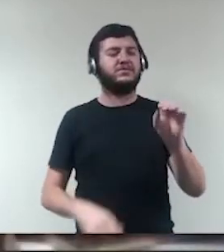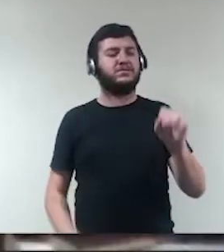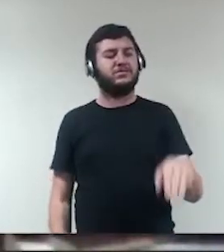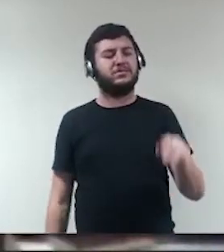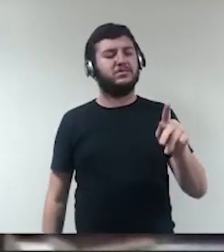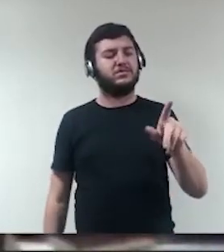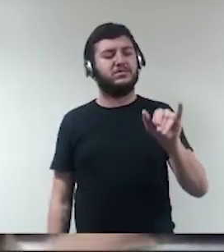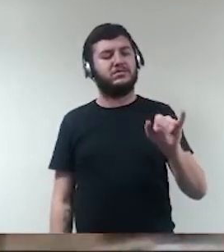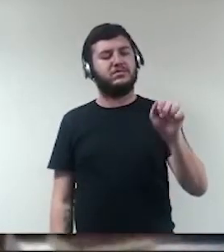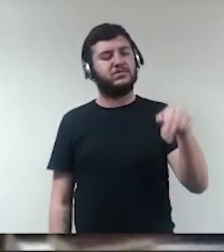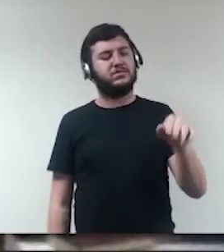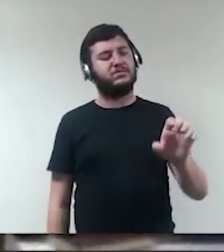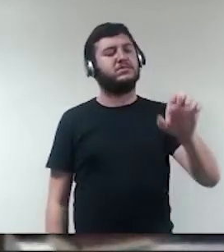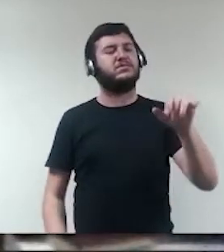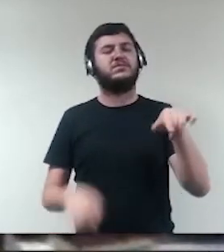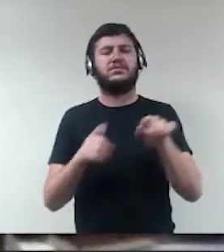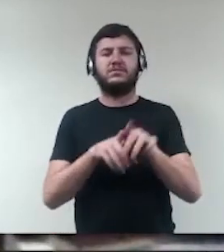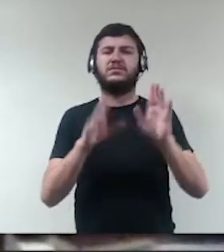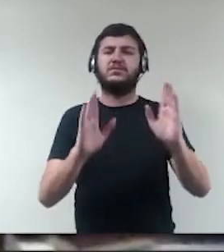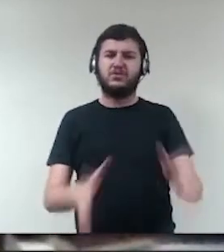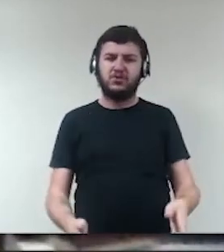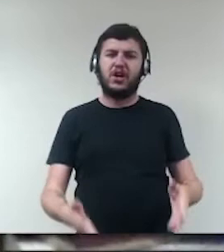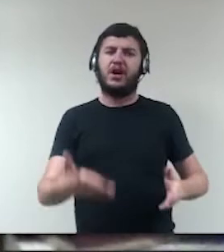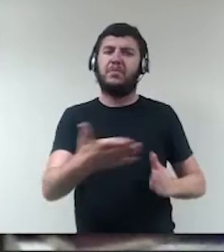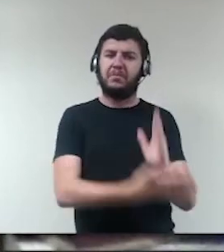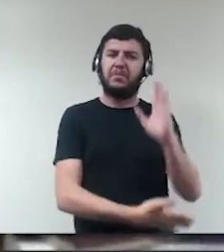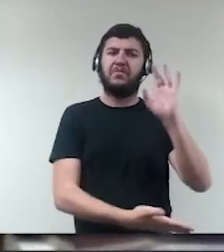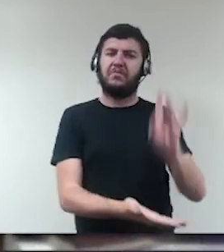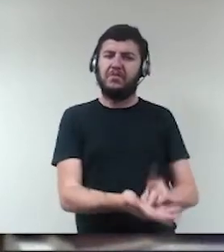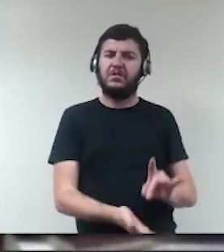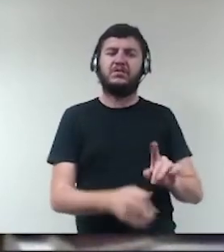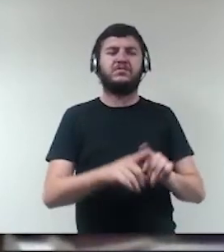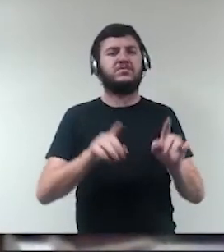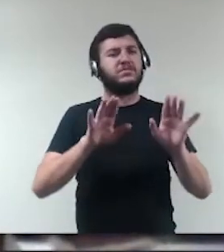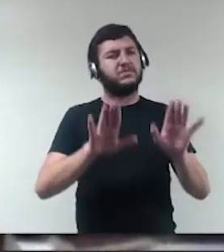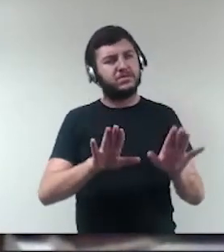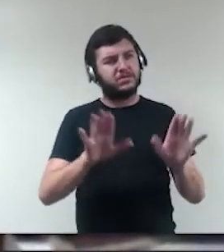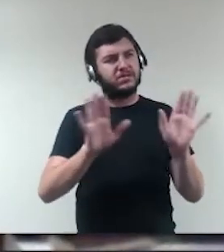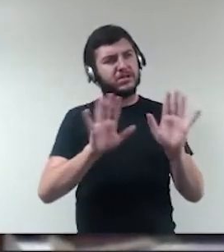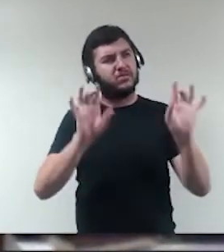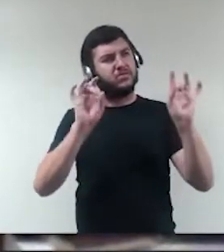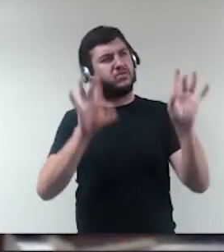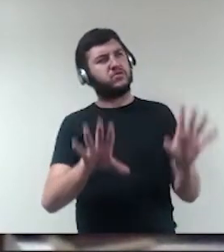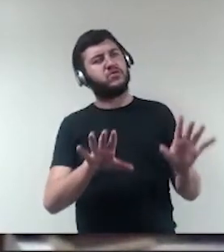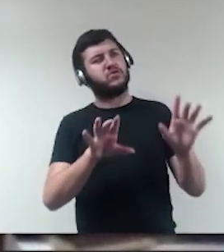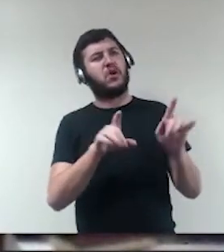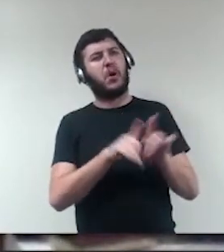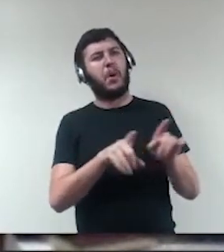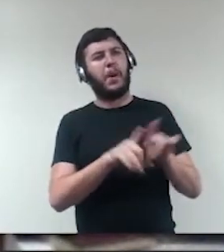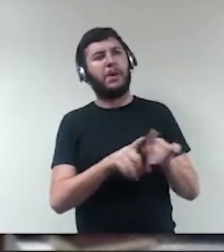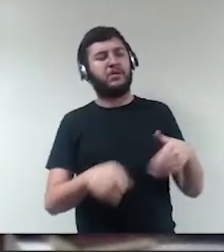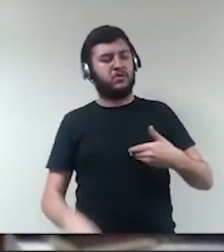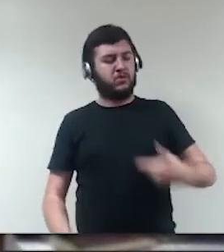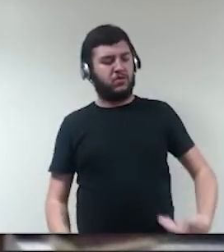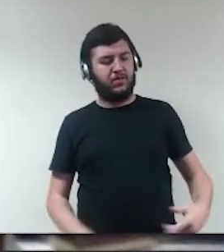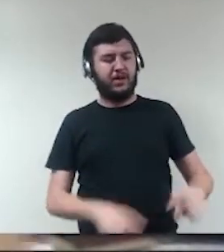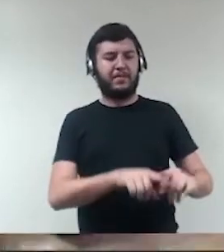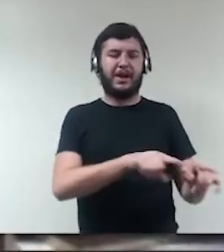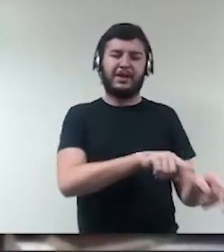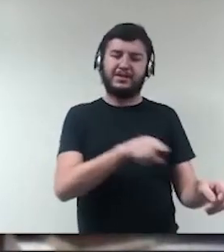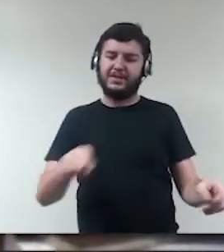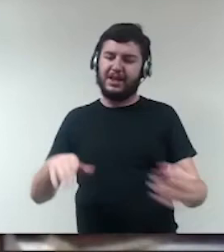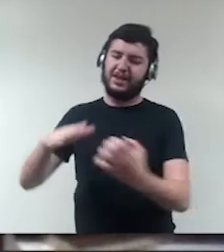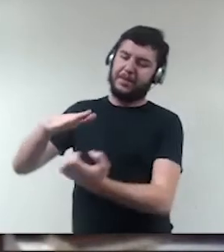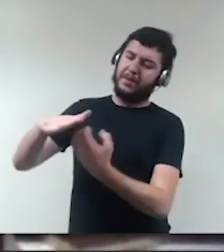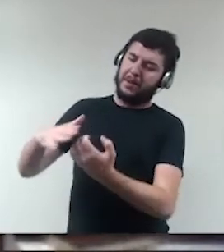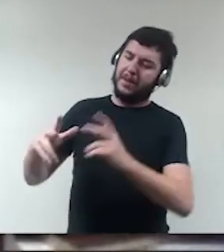tivessem realmente sido efetivados, né, não só na iniciativa pública, mas na privada também, estava